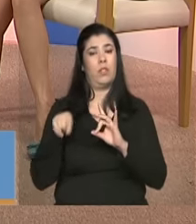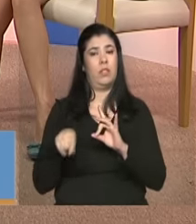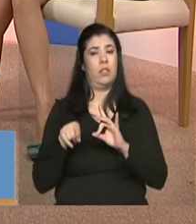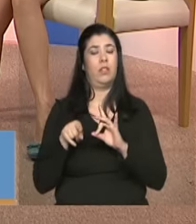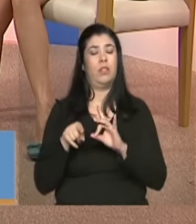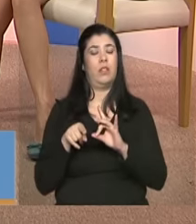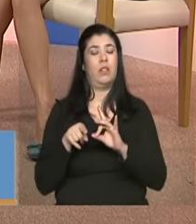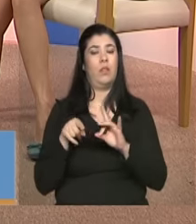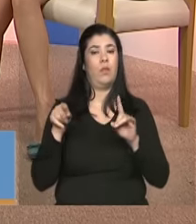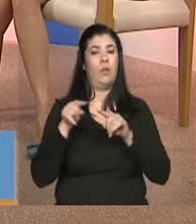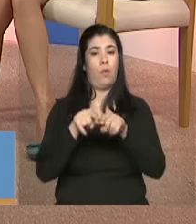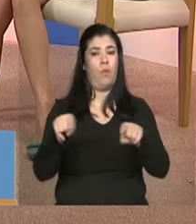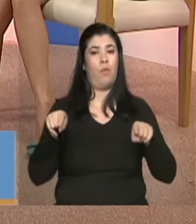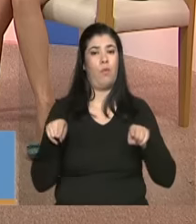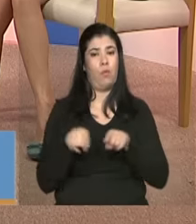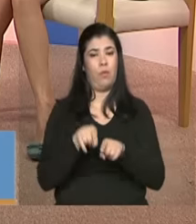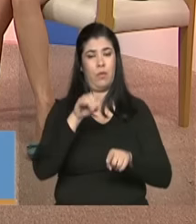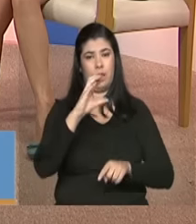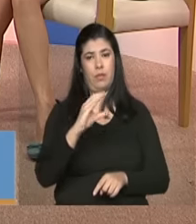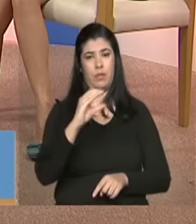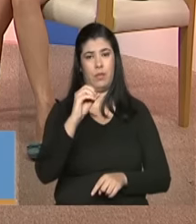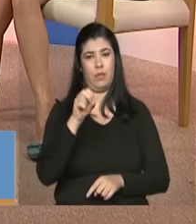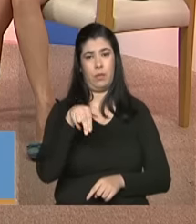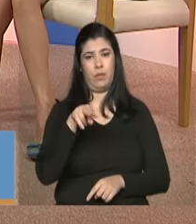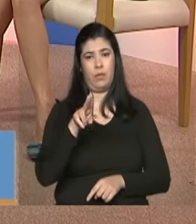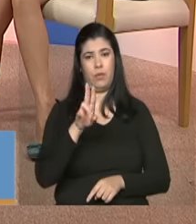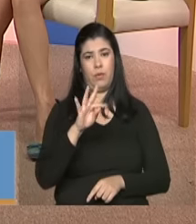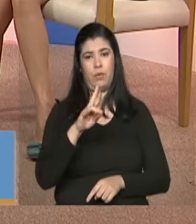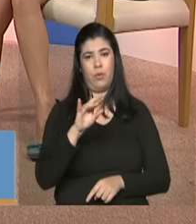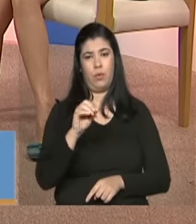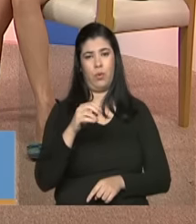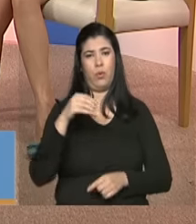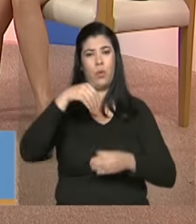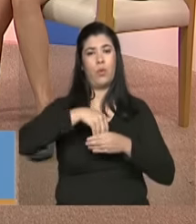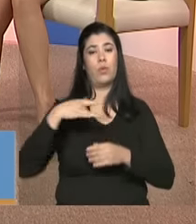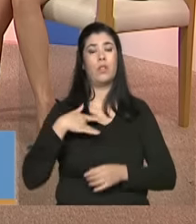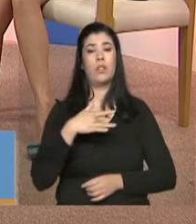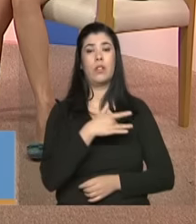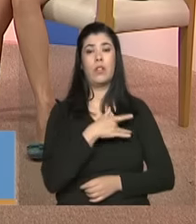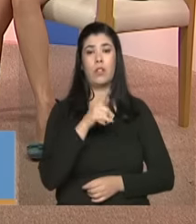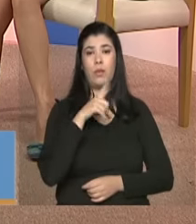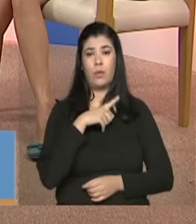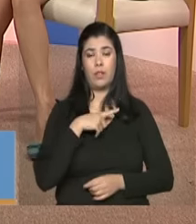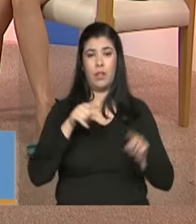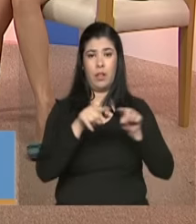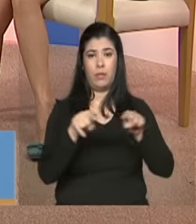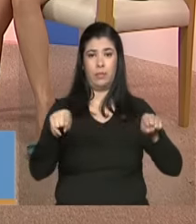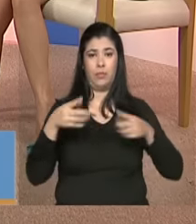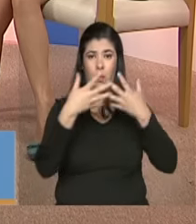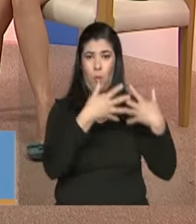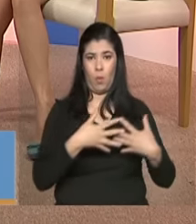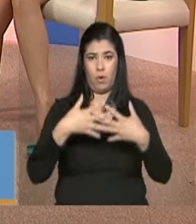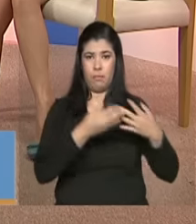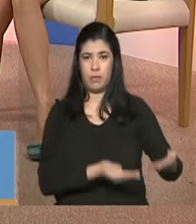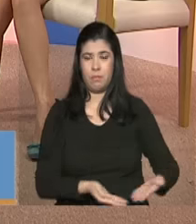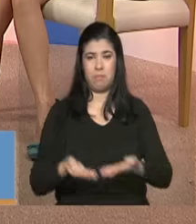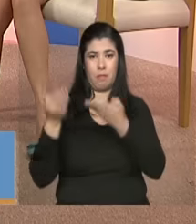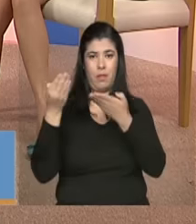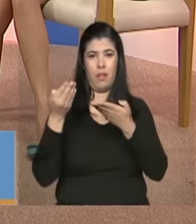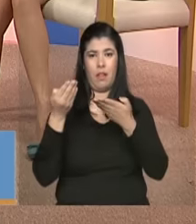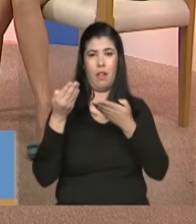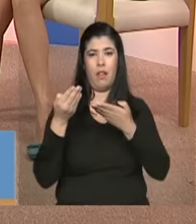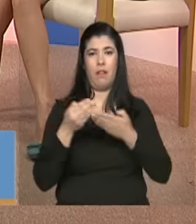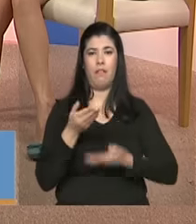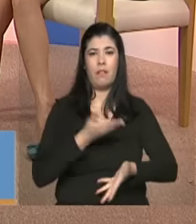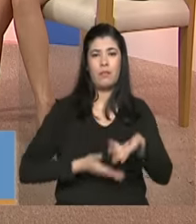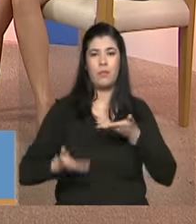inclusive foi ganhou espaço na mídia recentemente os consultórios na rua e uma descoberta para a população mostrando